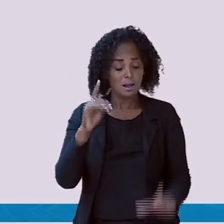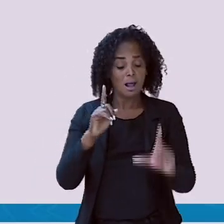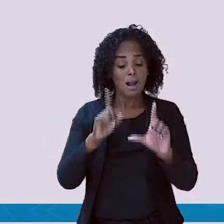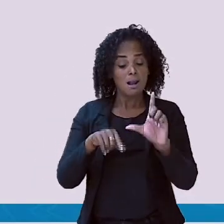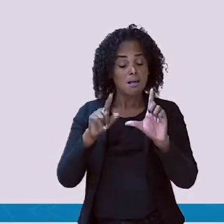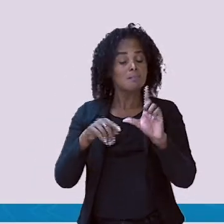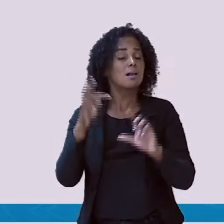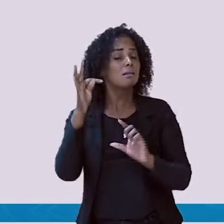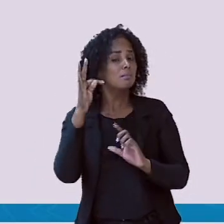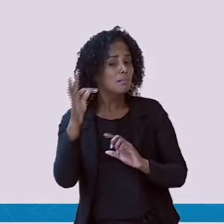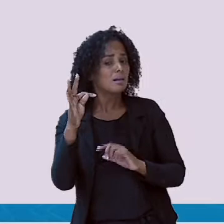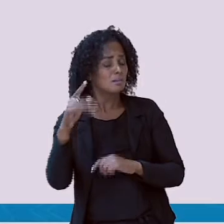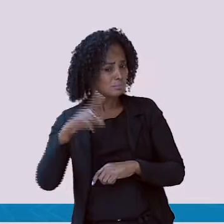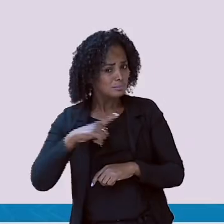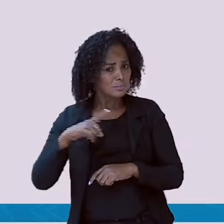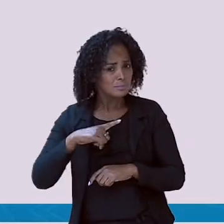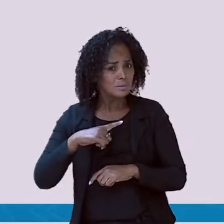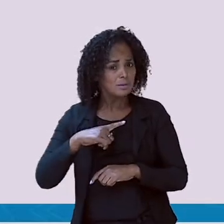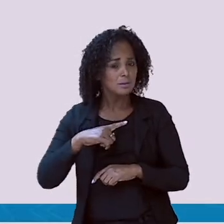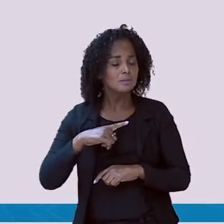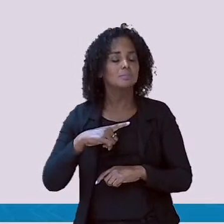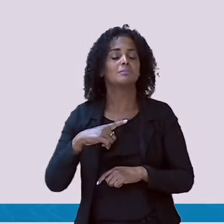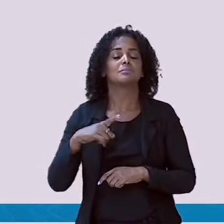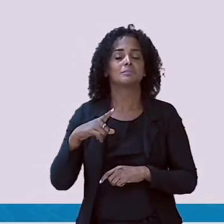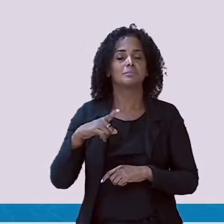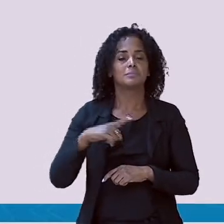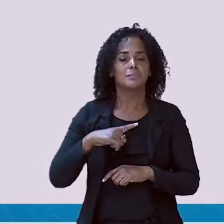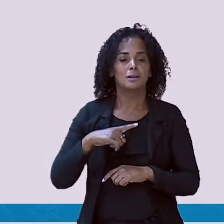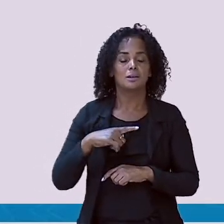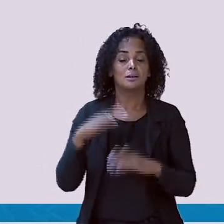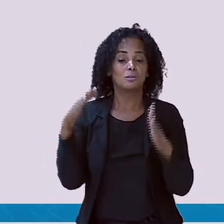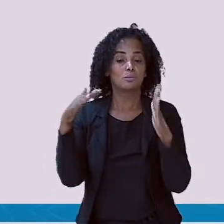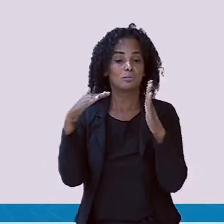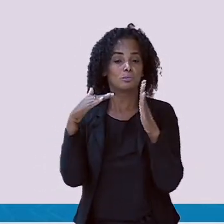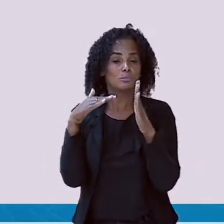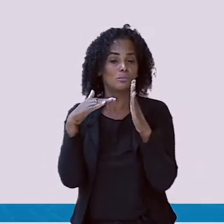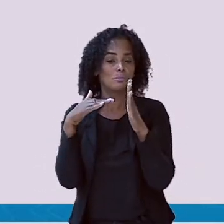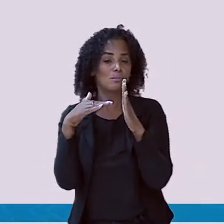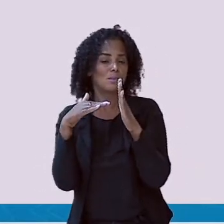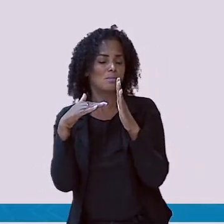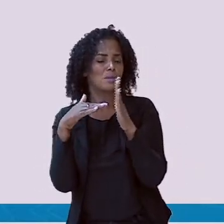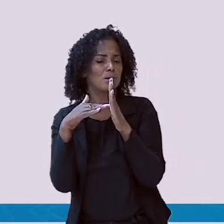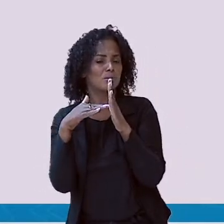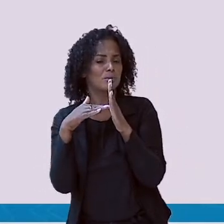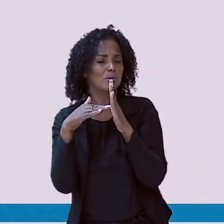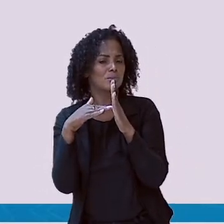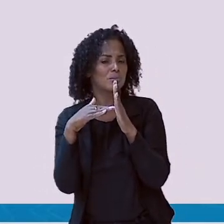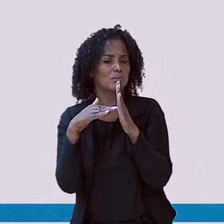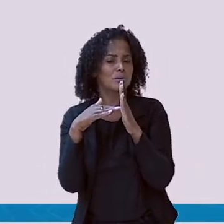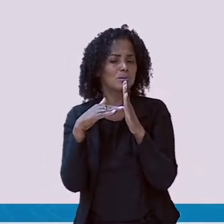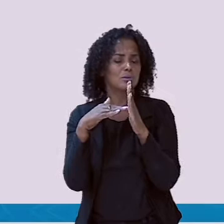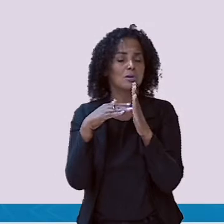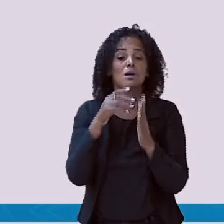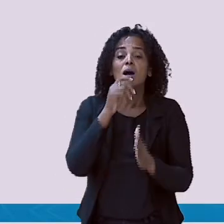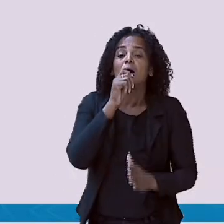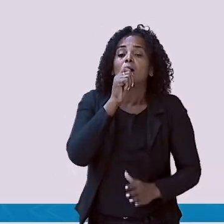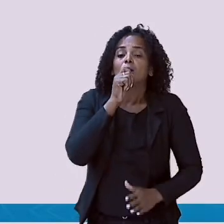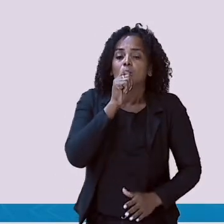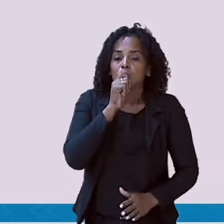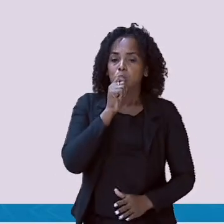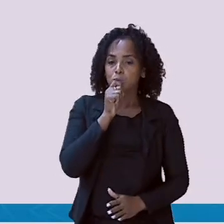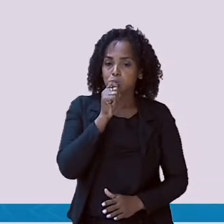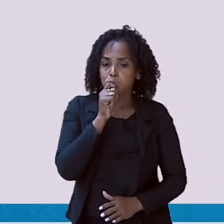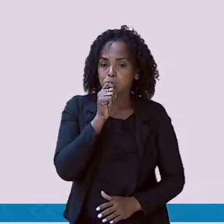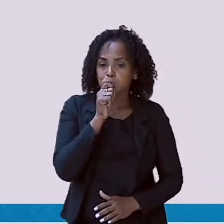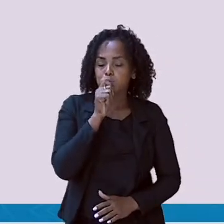última sílaba da nossa palavra, bem no final, apito.